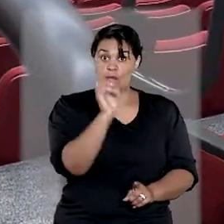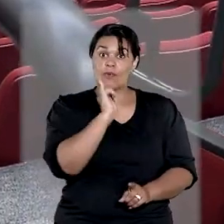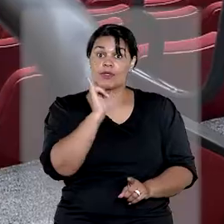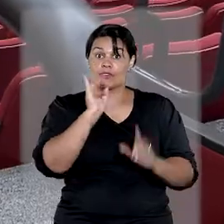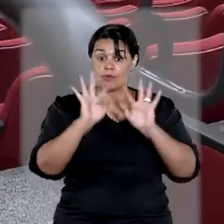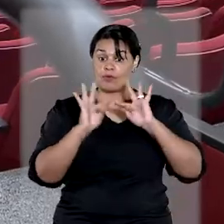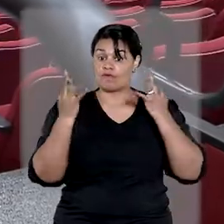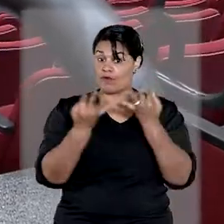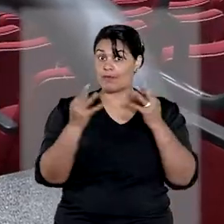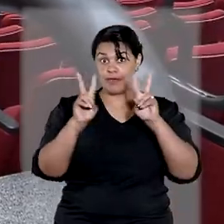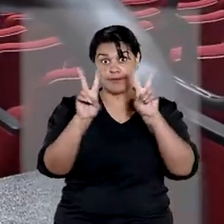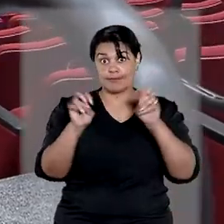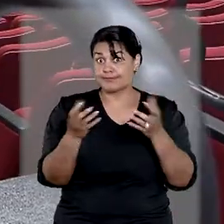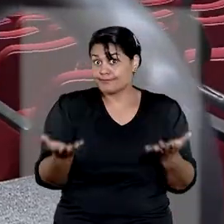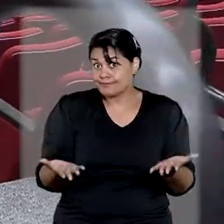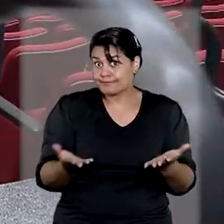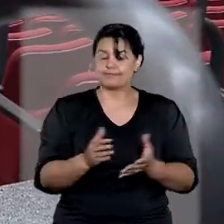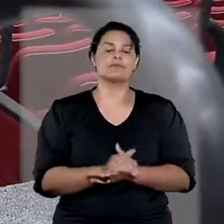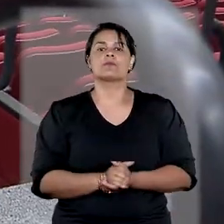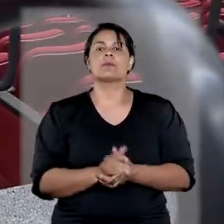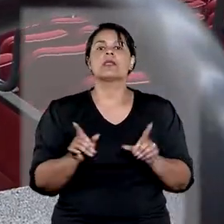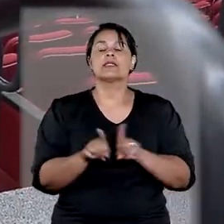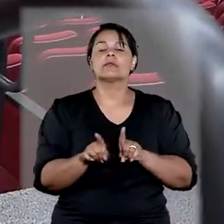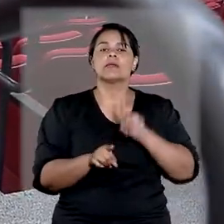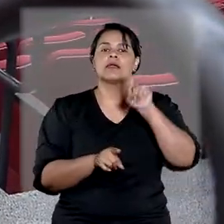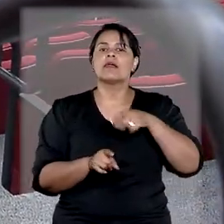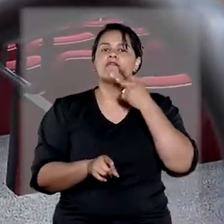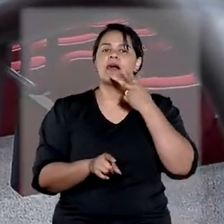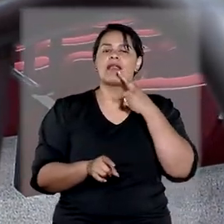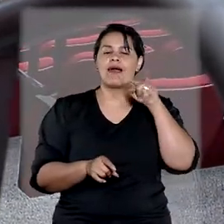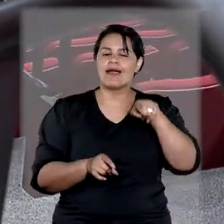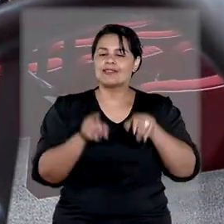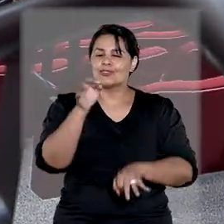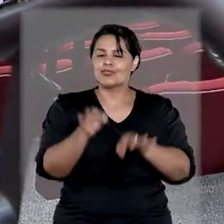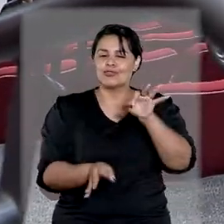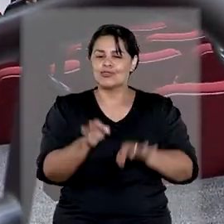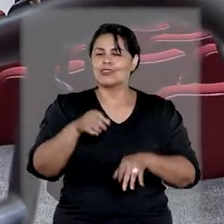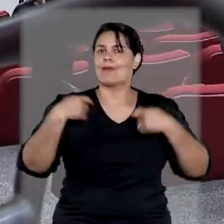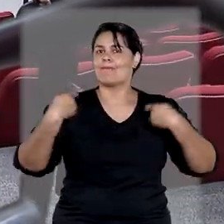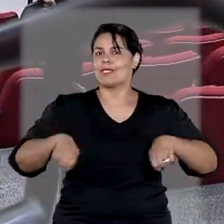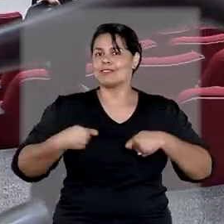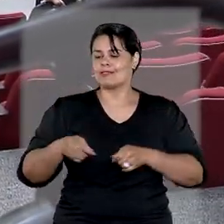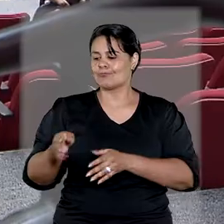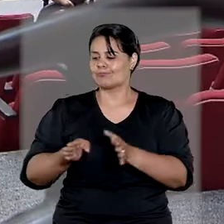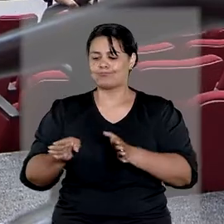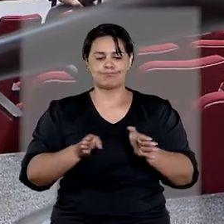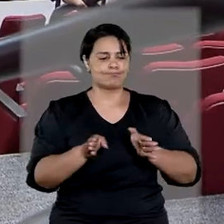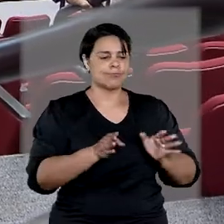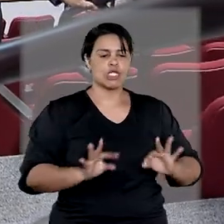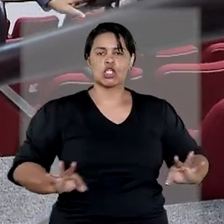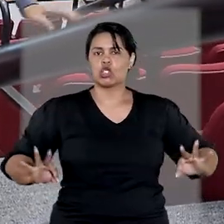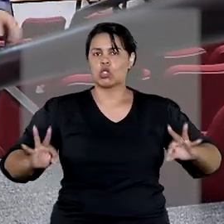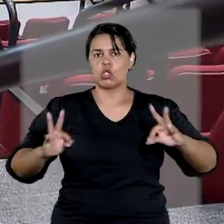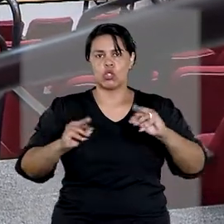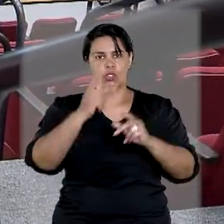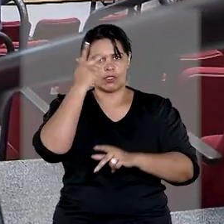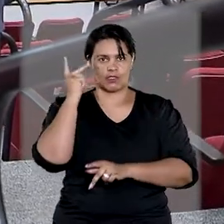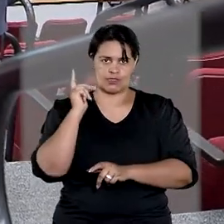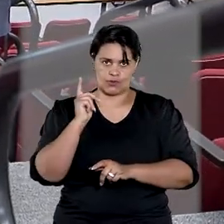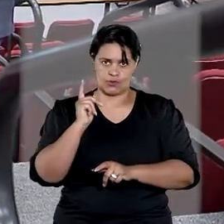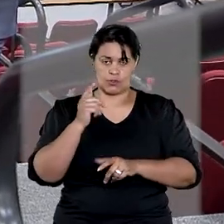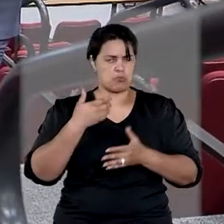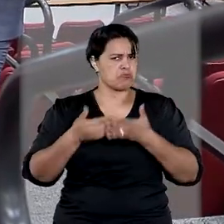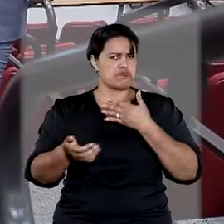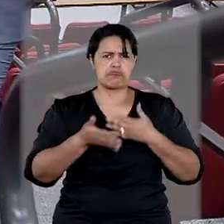questões de família. Significa dizer também que essa justiça deve ser acessível a todos, sem